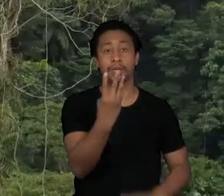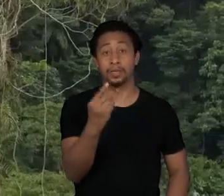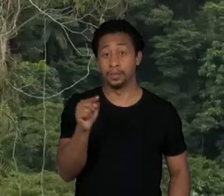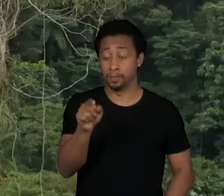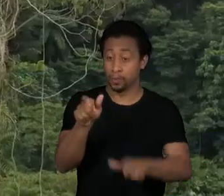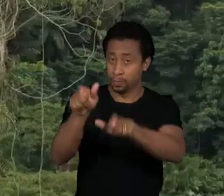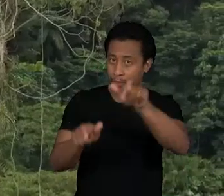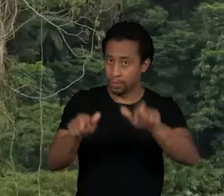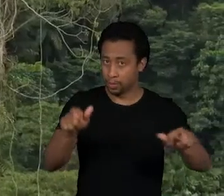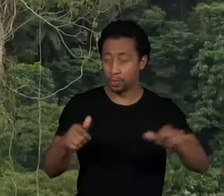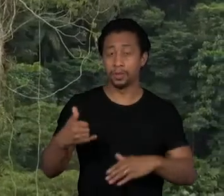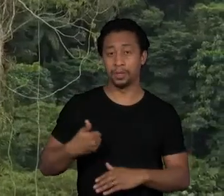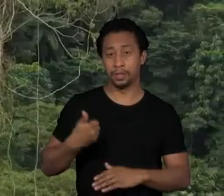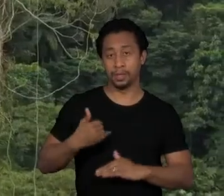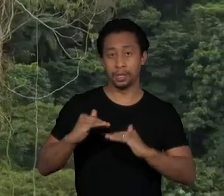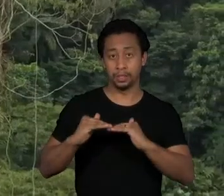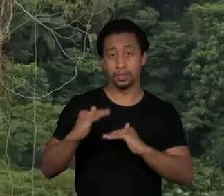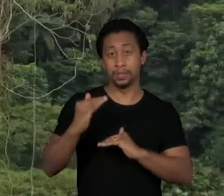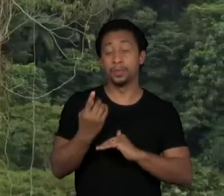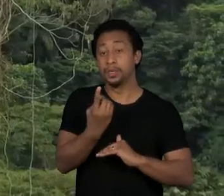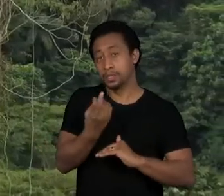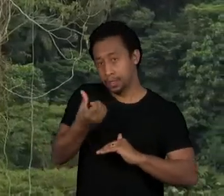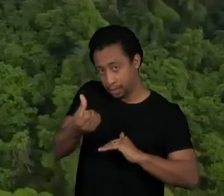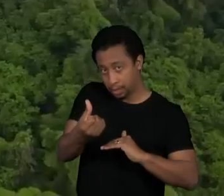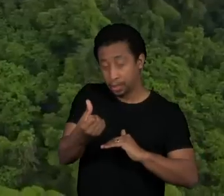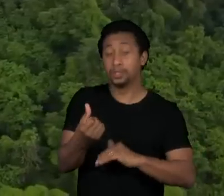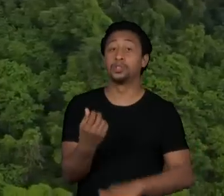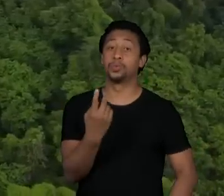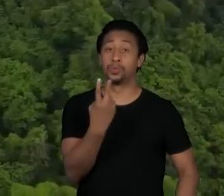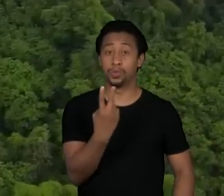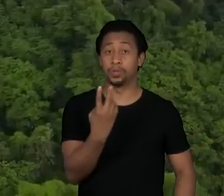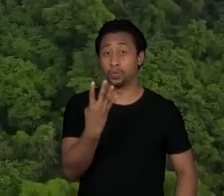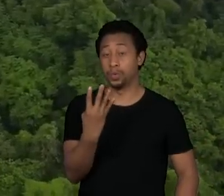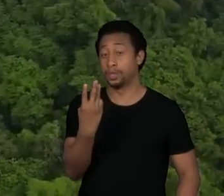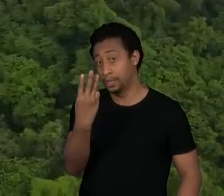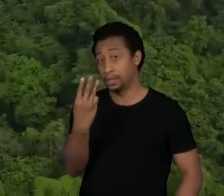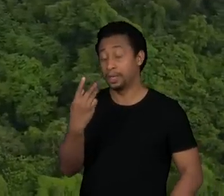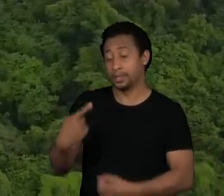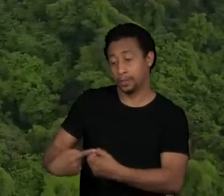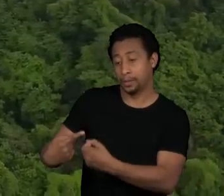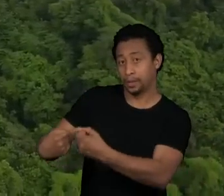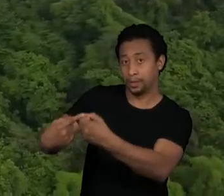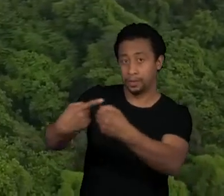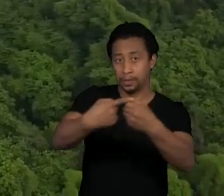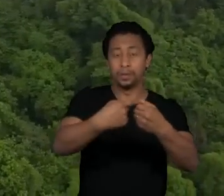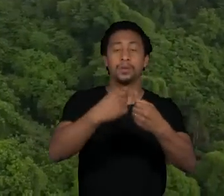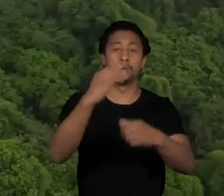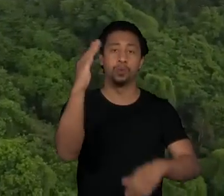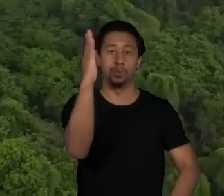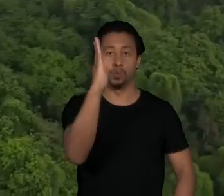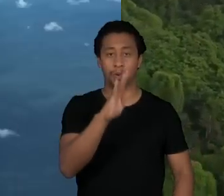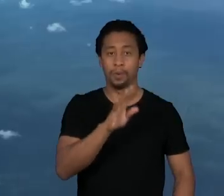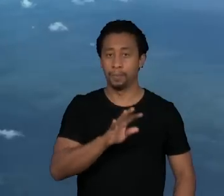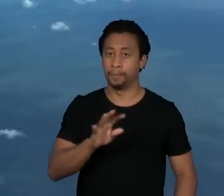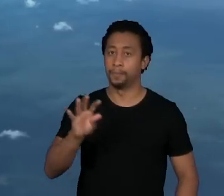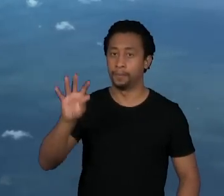com mais de 16 anos de 243 municípios em todo o país.